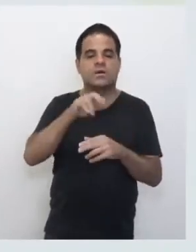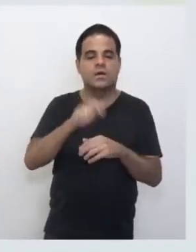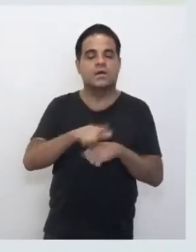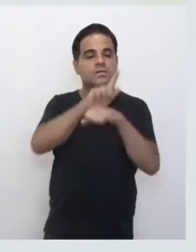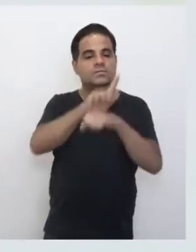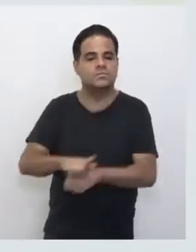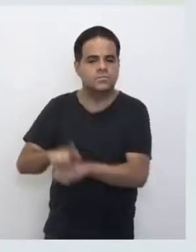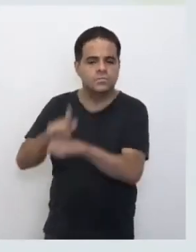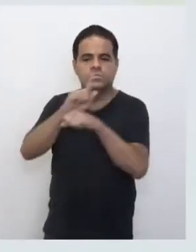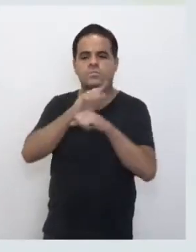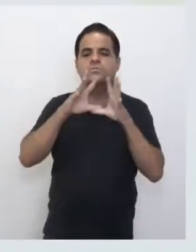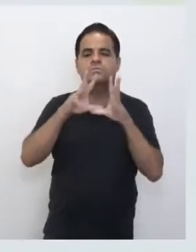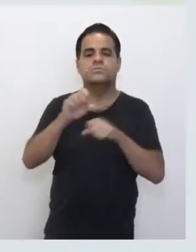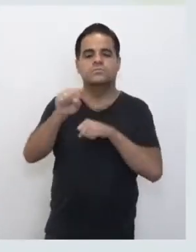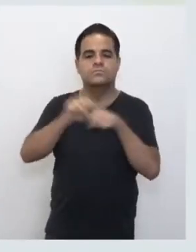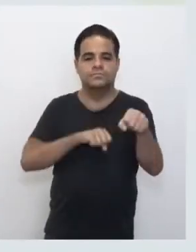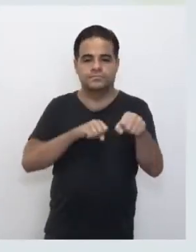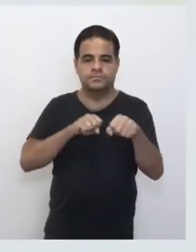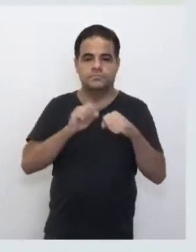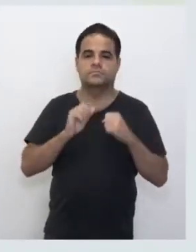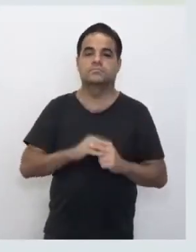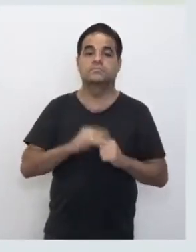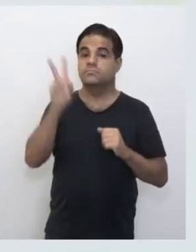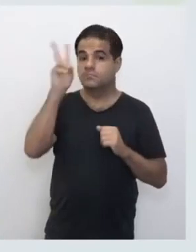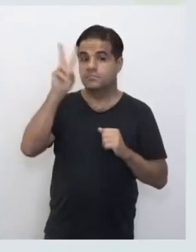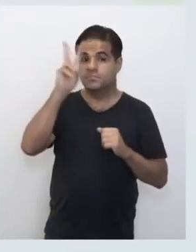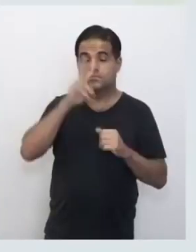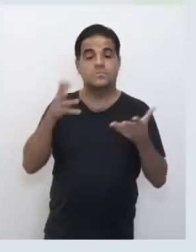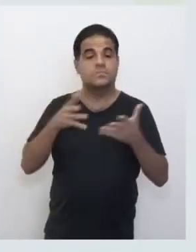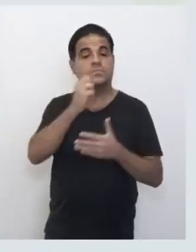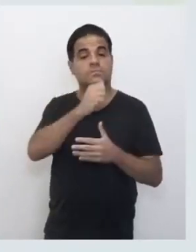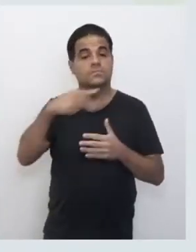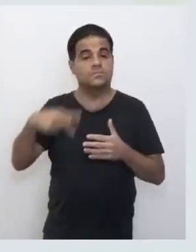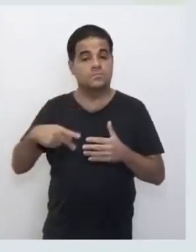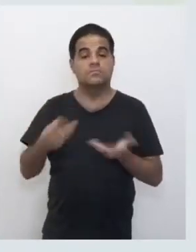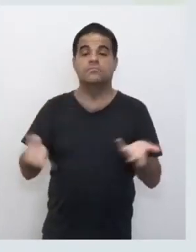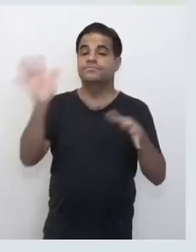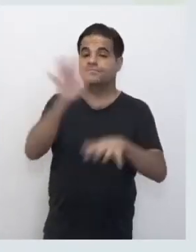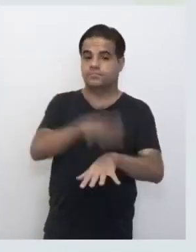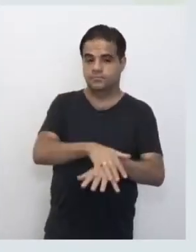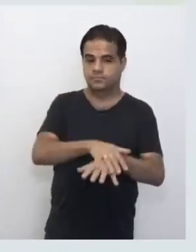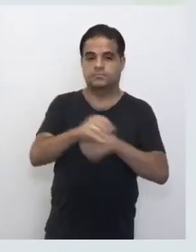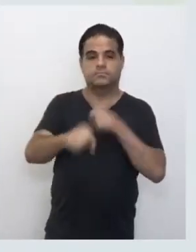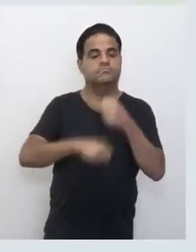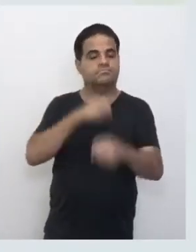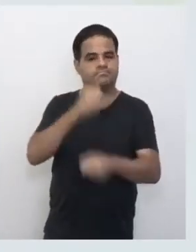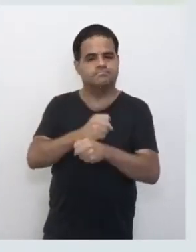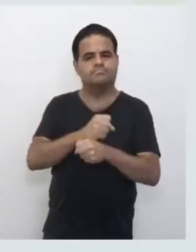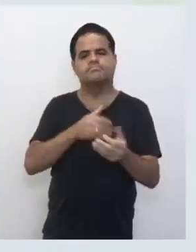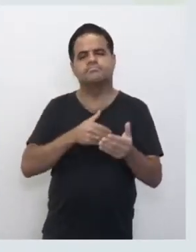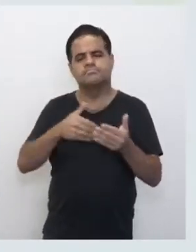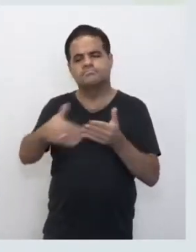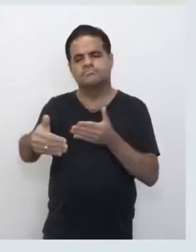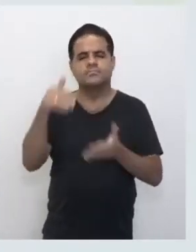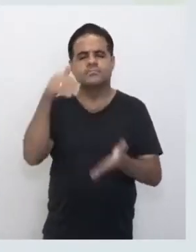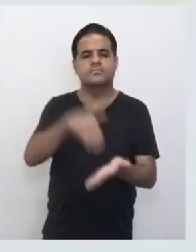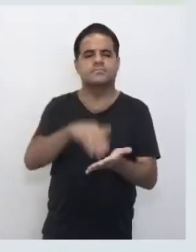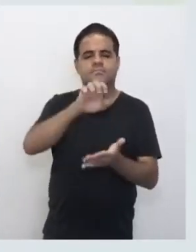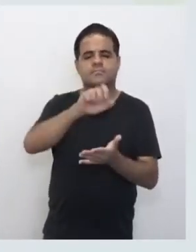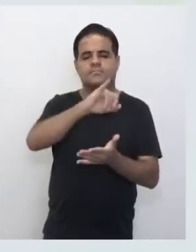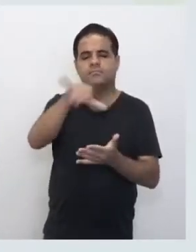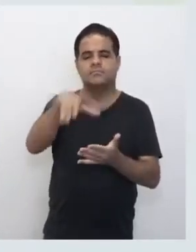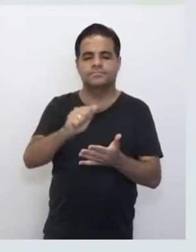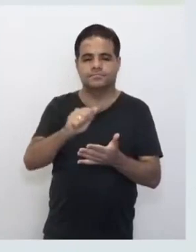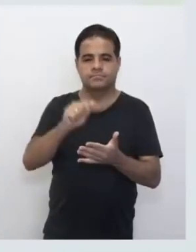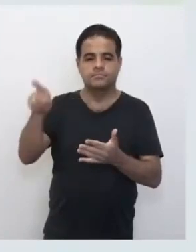entre outros canais de formação. Lembrando que agora o aplicativo é integrado dos anos iniciais até o EJA. Então,